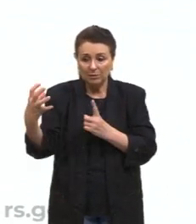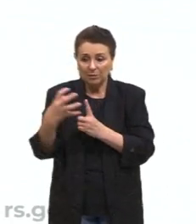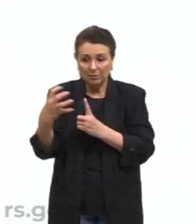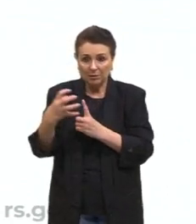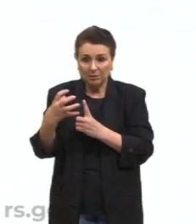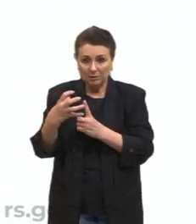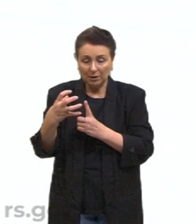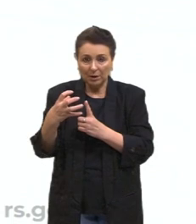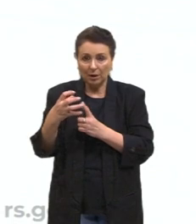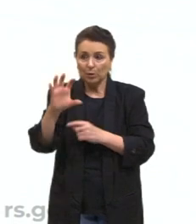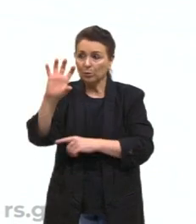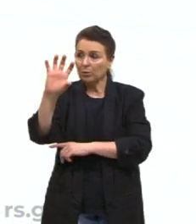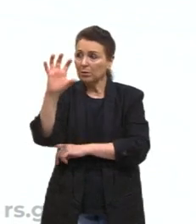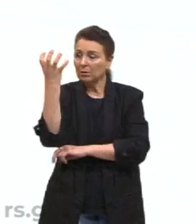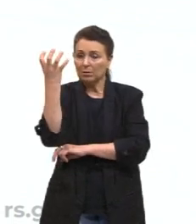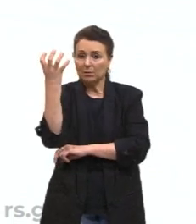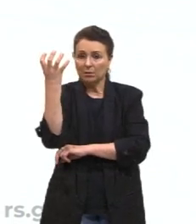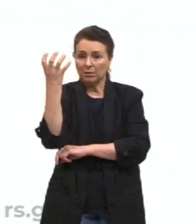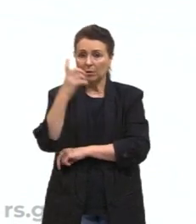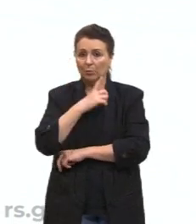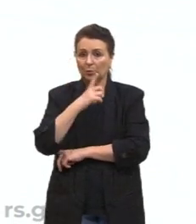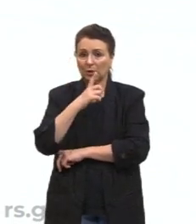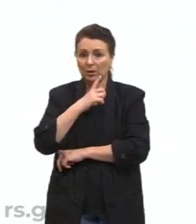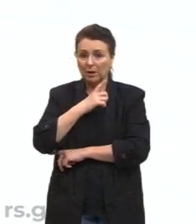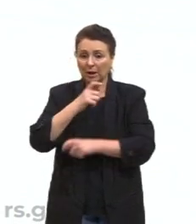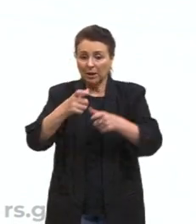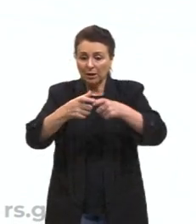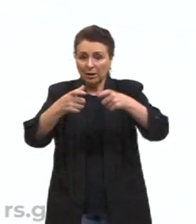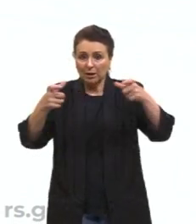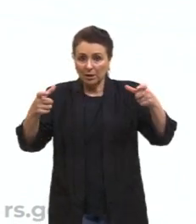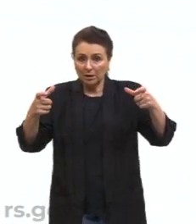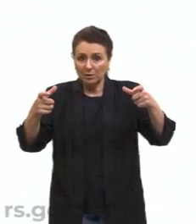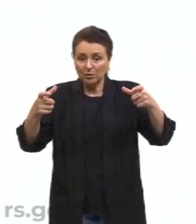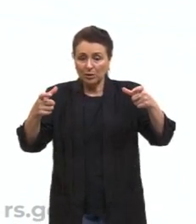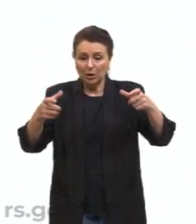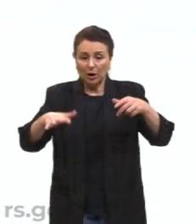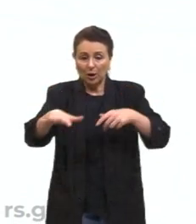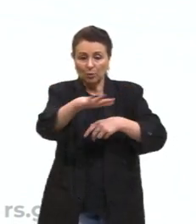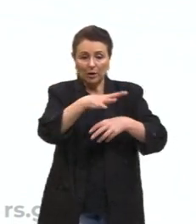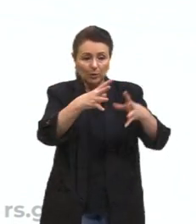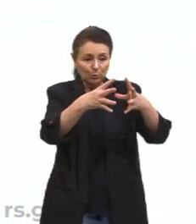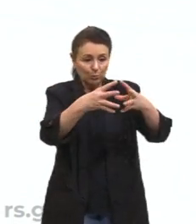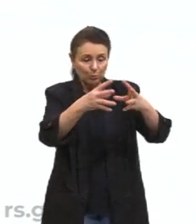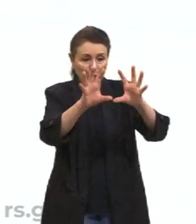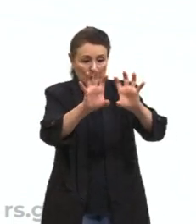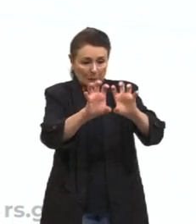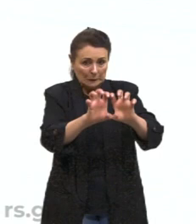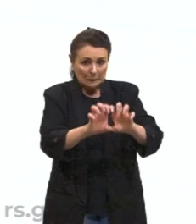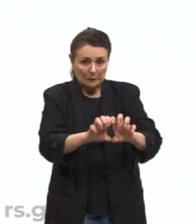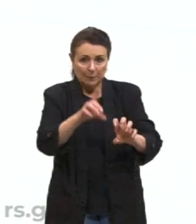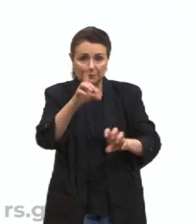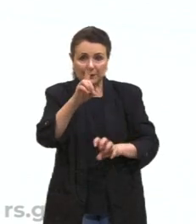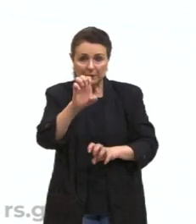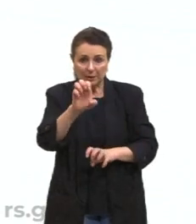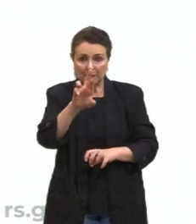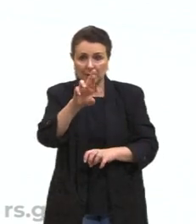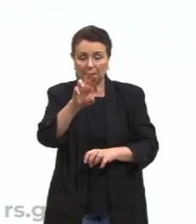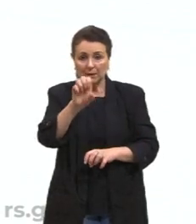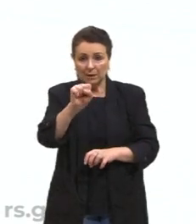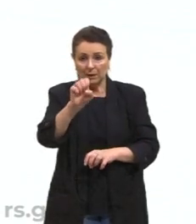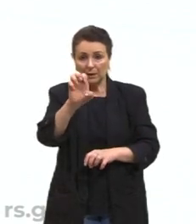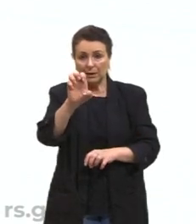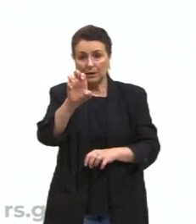inclusive no clima, porque você tem ali um núcleo muito grande de desertificação. Quando a gente fala em desertificação, não é só mudança do solo,